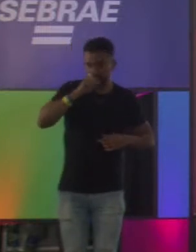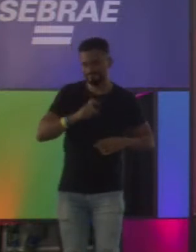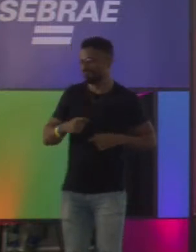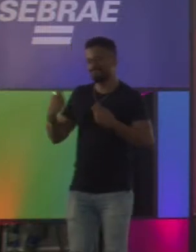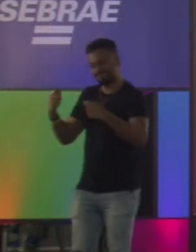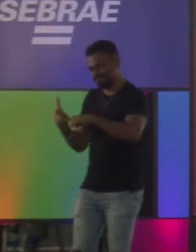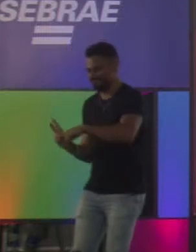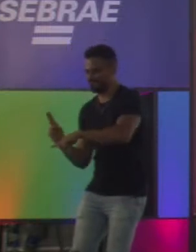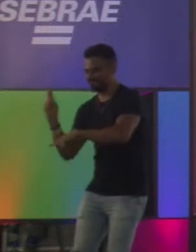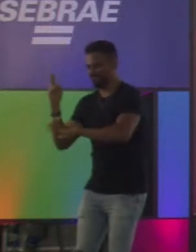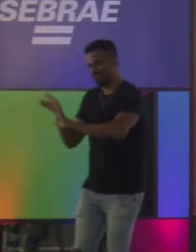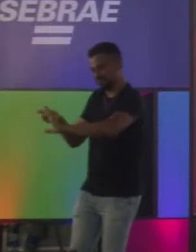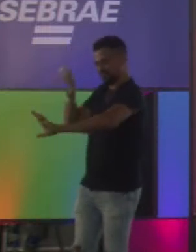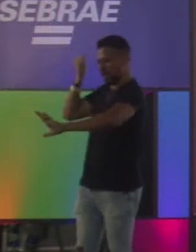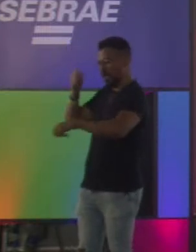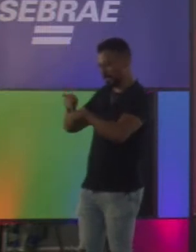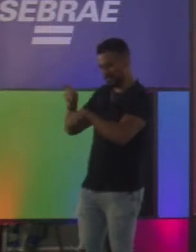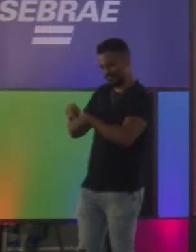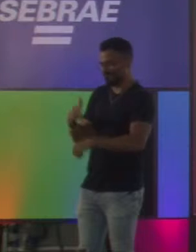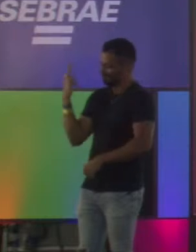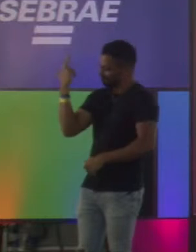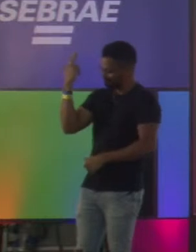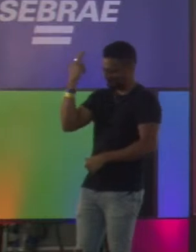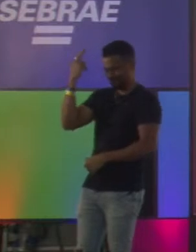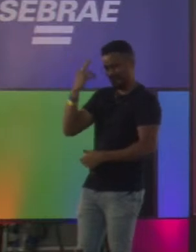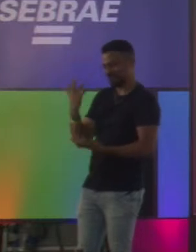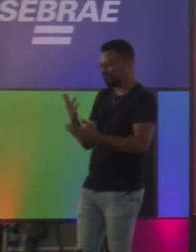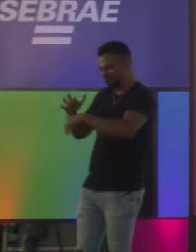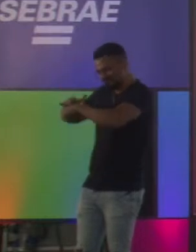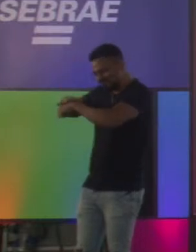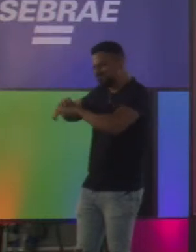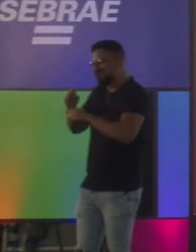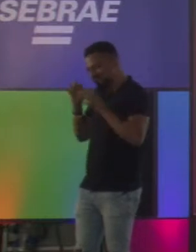que tirar a vesícula. Não tem jeito. Está muito inflamado. É agora.